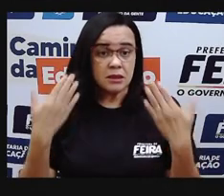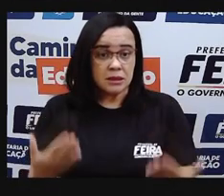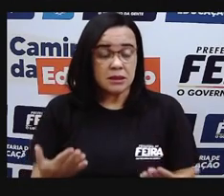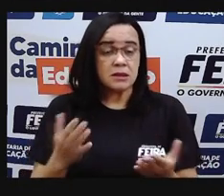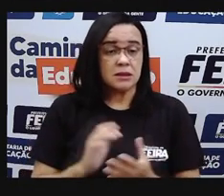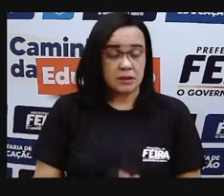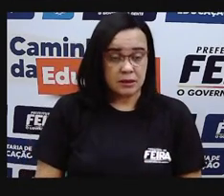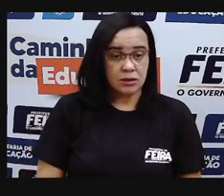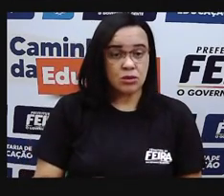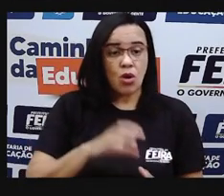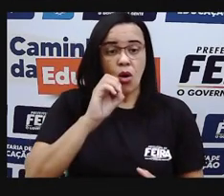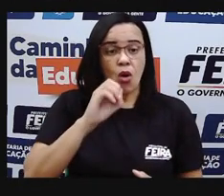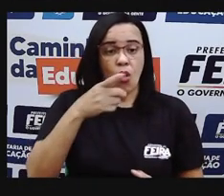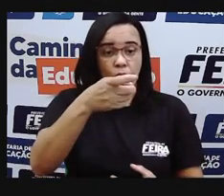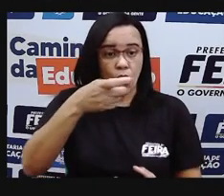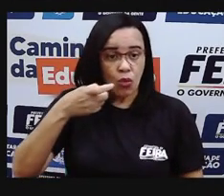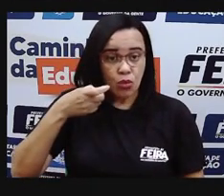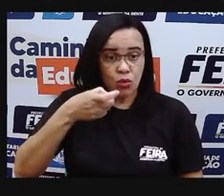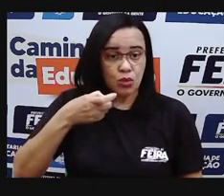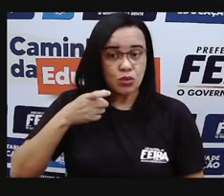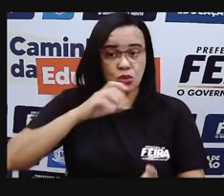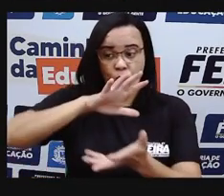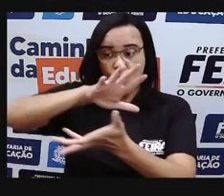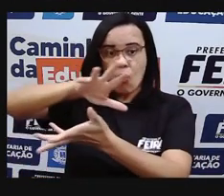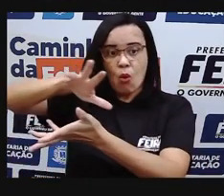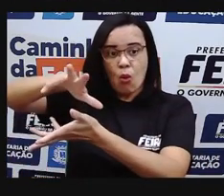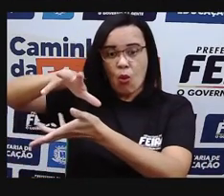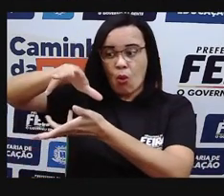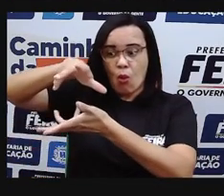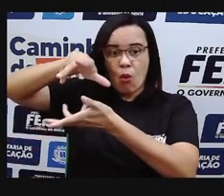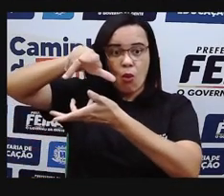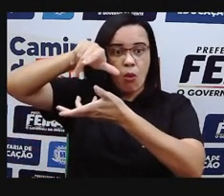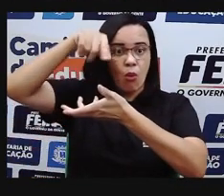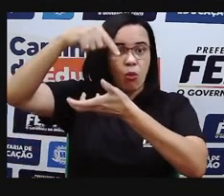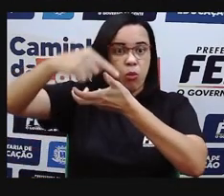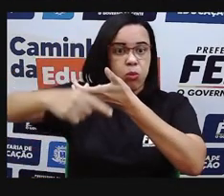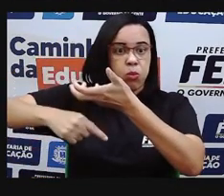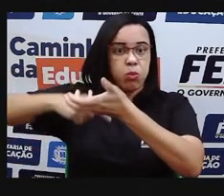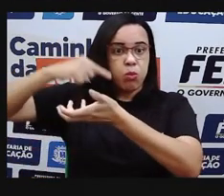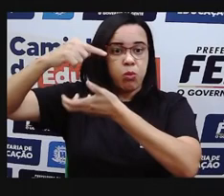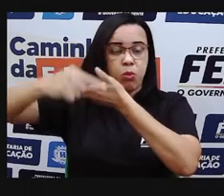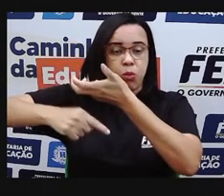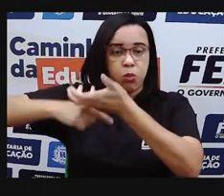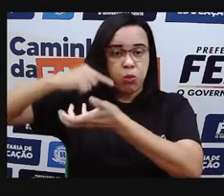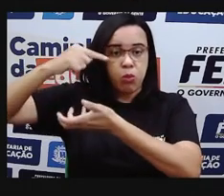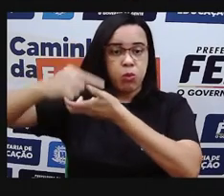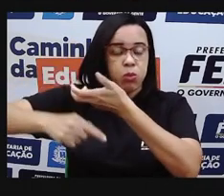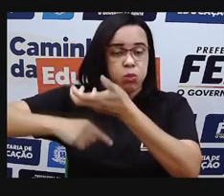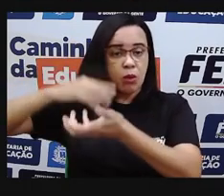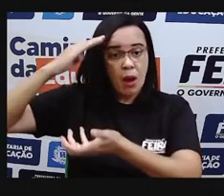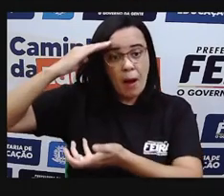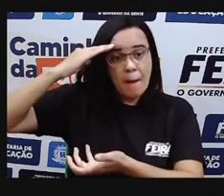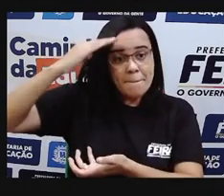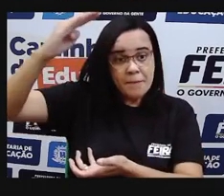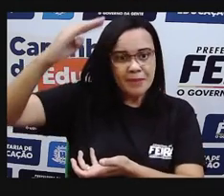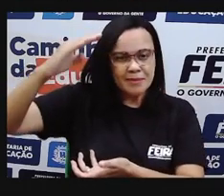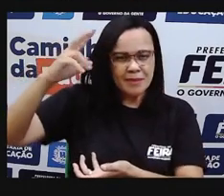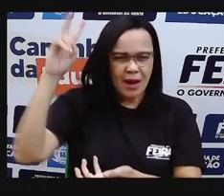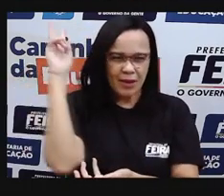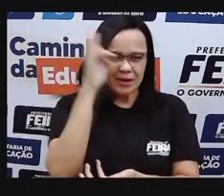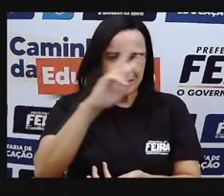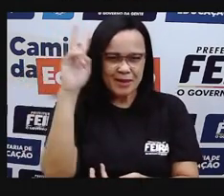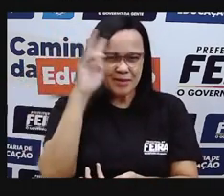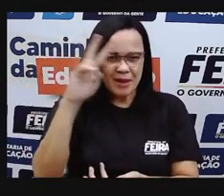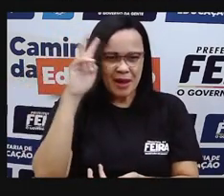nosso oxigênio no nosso planeta vem da fotossíntese, que é um processo que a gente já